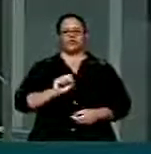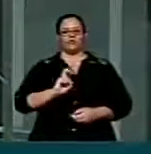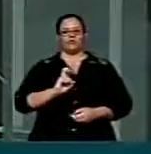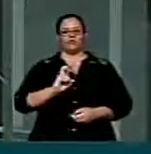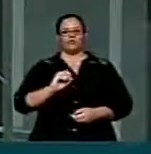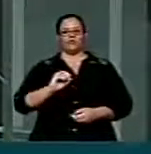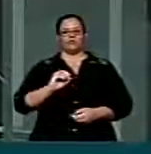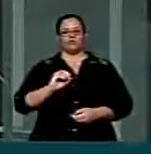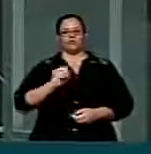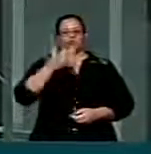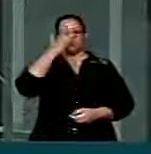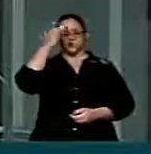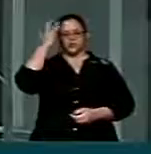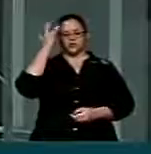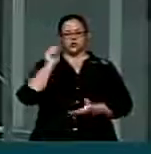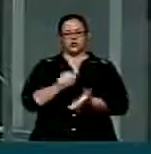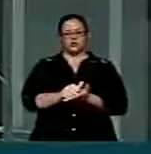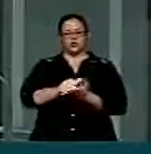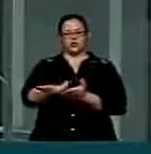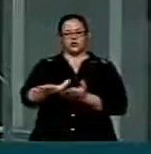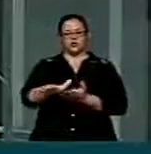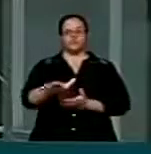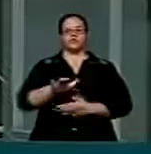da Webjet.